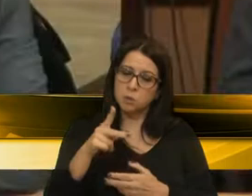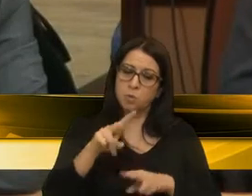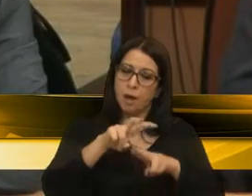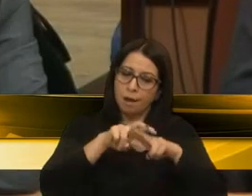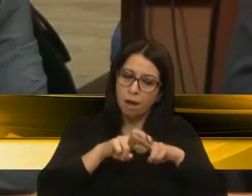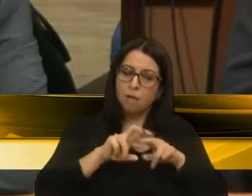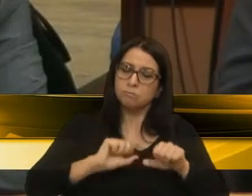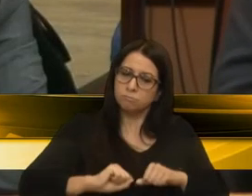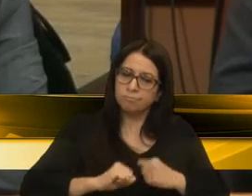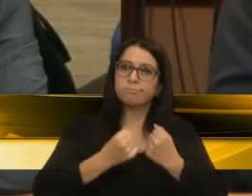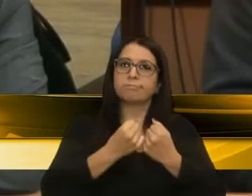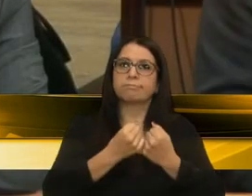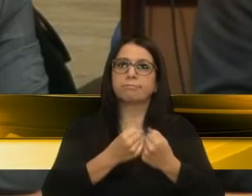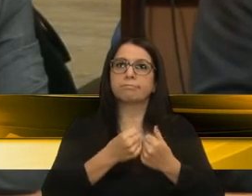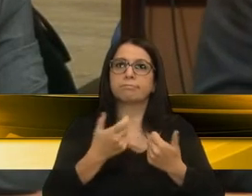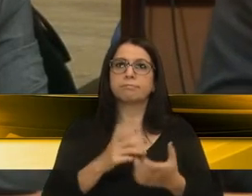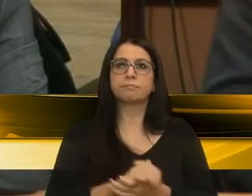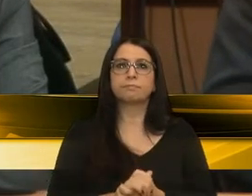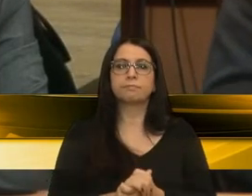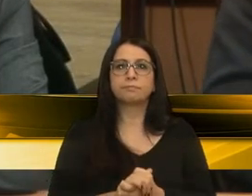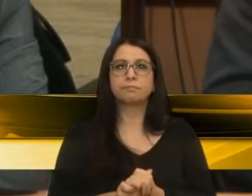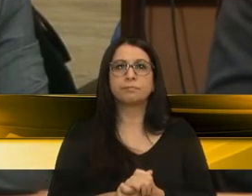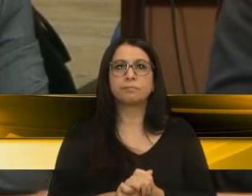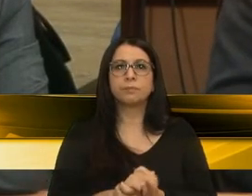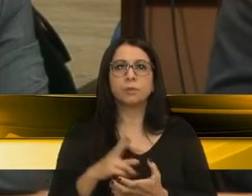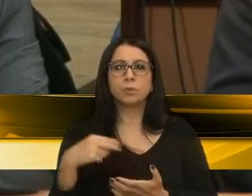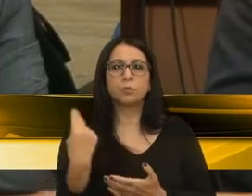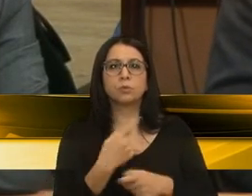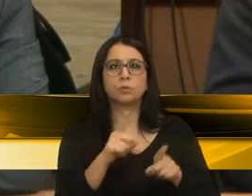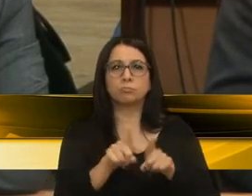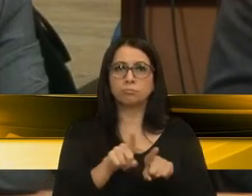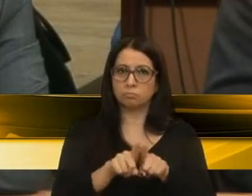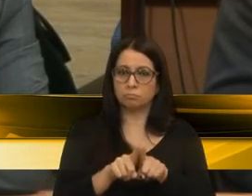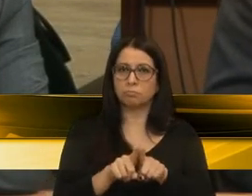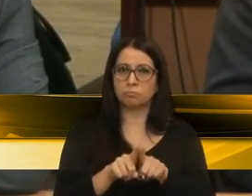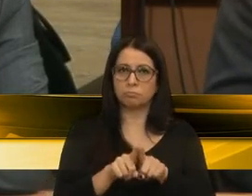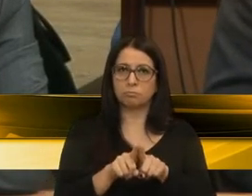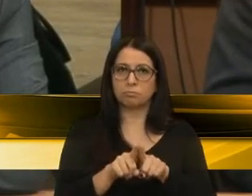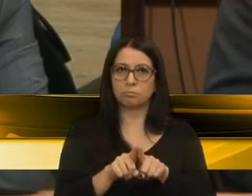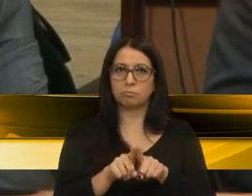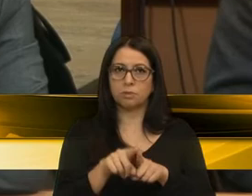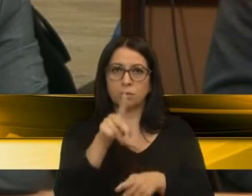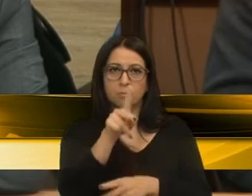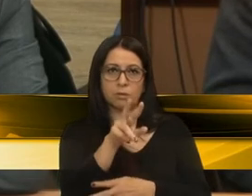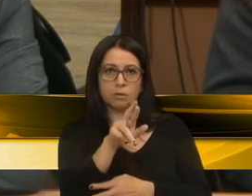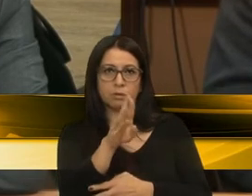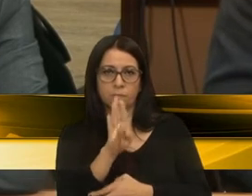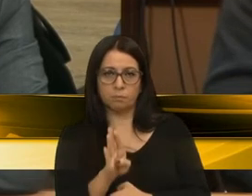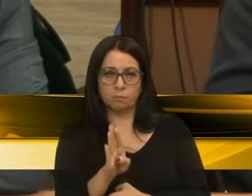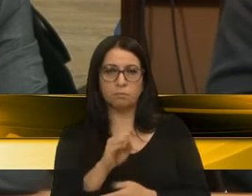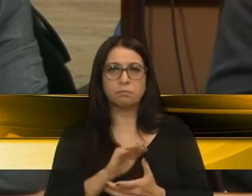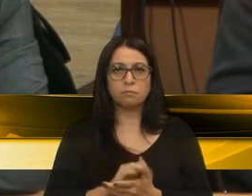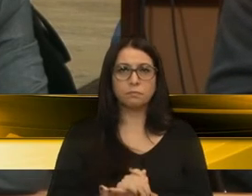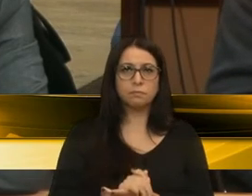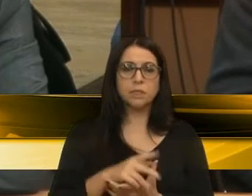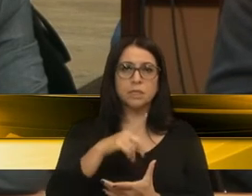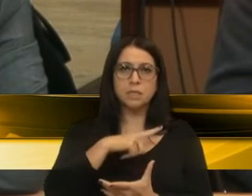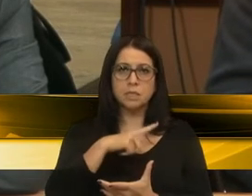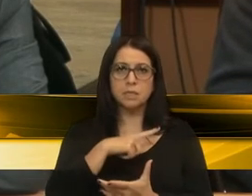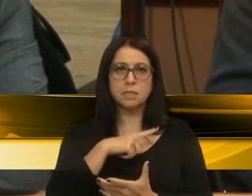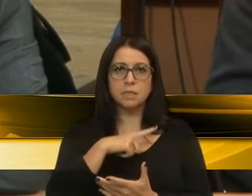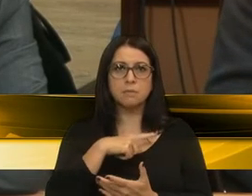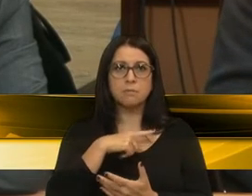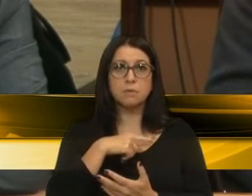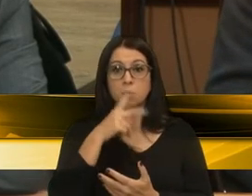senhor defende com muito afinco. E nós também, do Partido Republicano Brasileiro, temos como